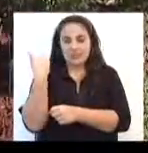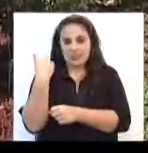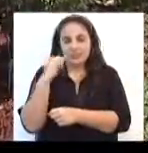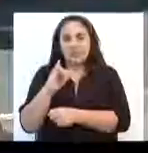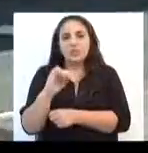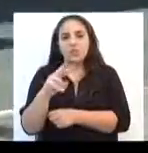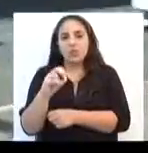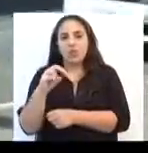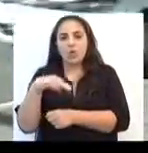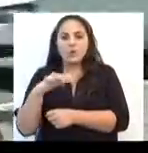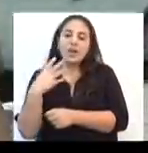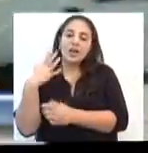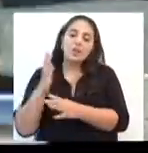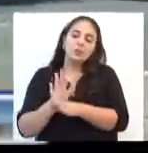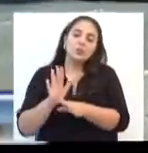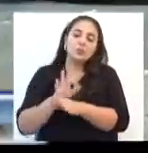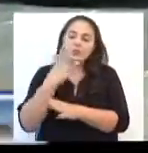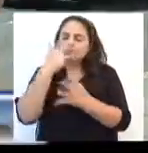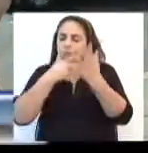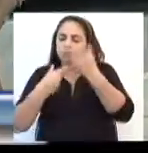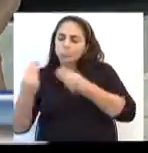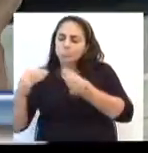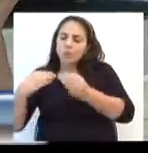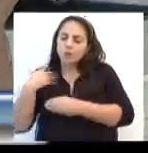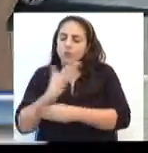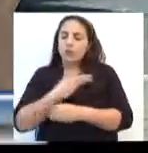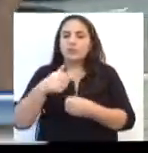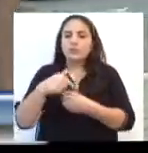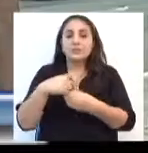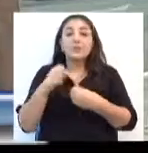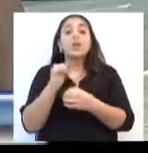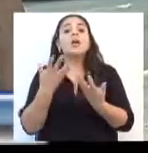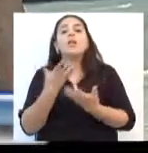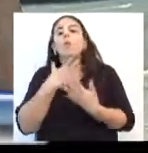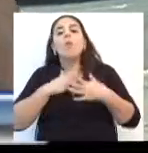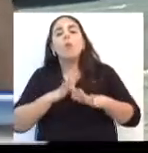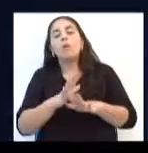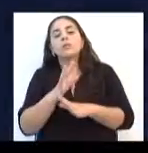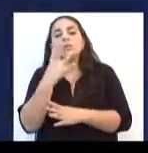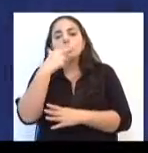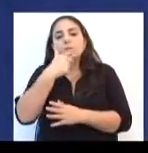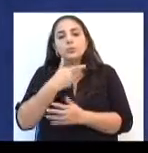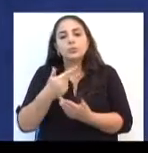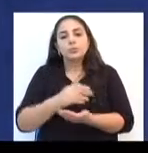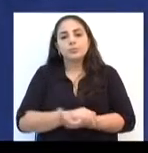cidade. Quem é que não gosta do que é bonito? Todo mundo gosta, bonito e limpo.